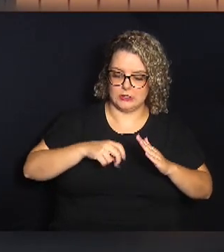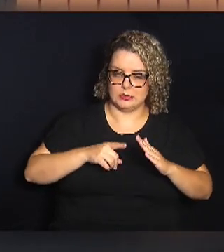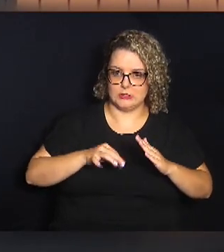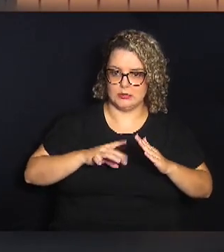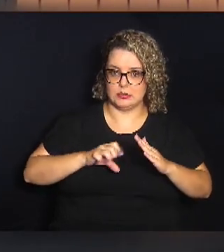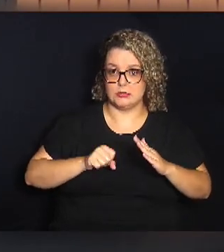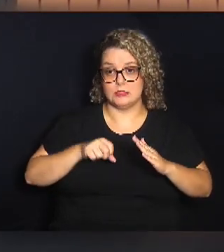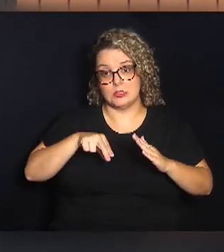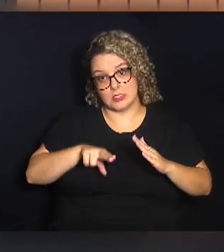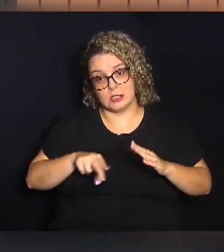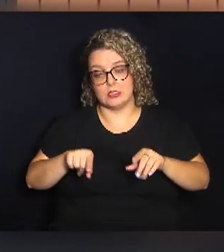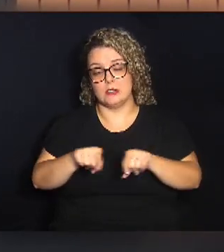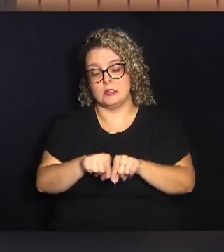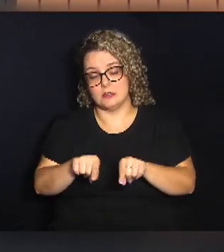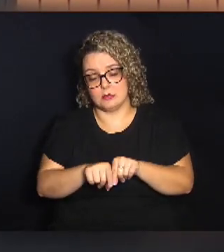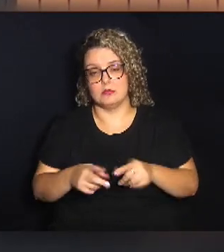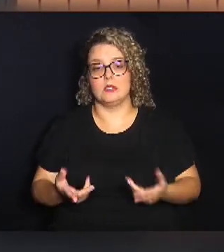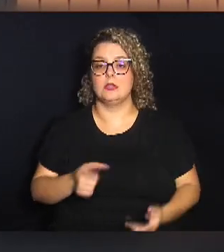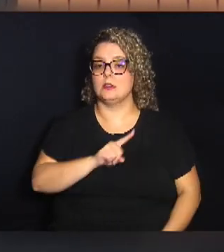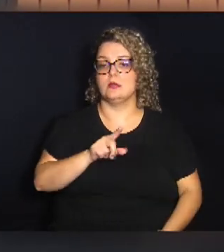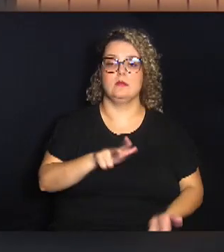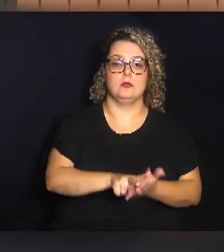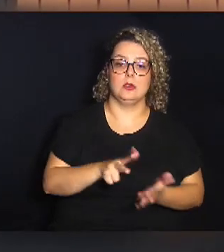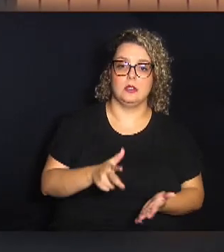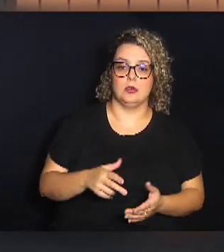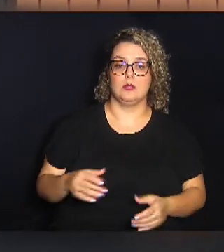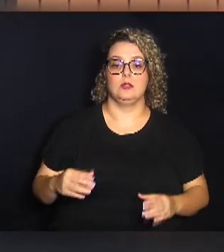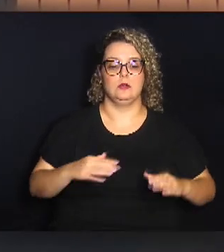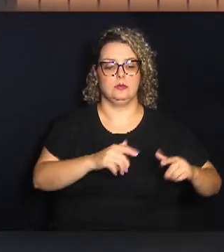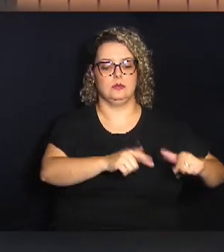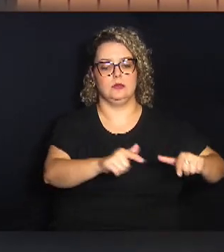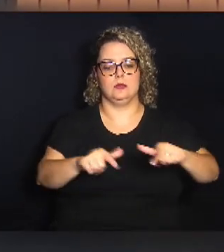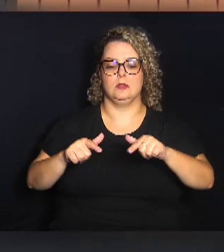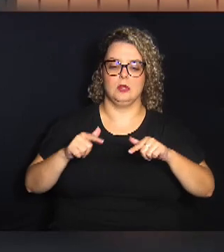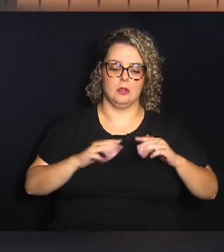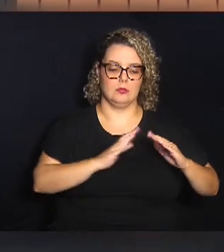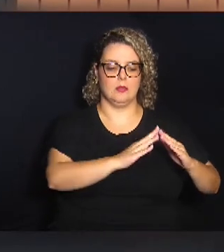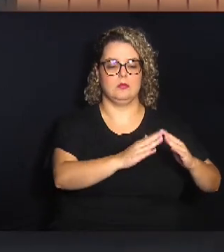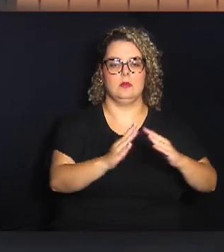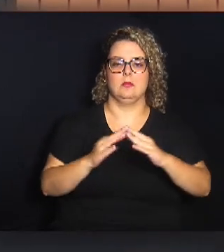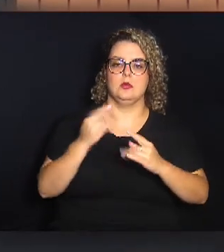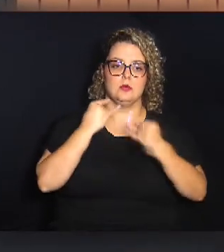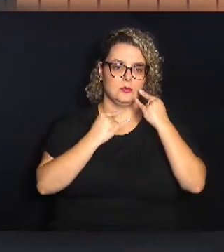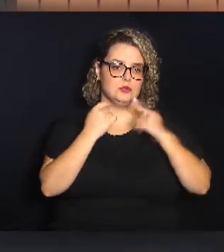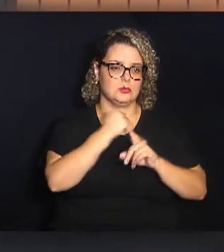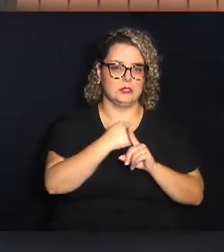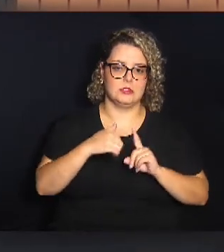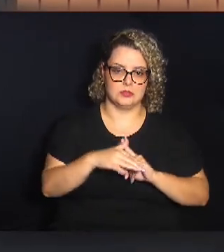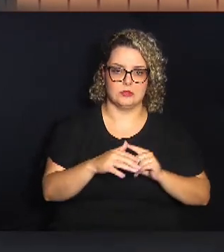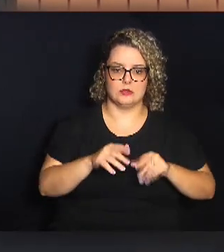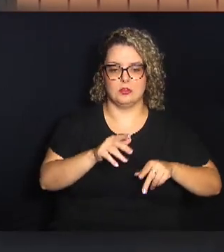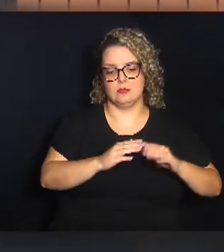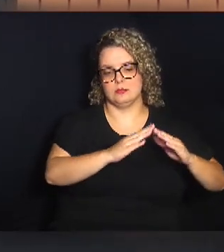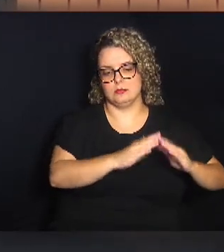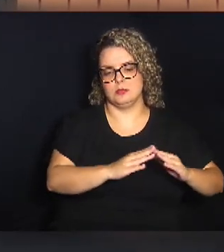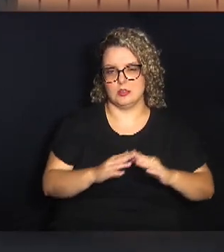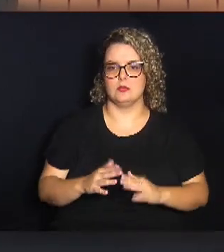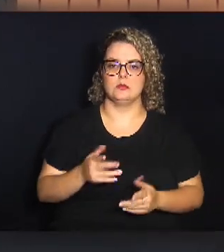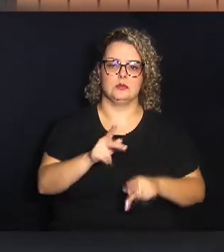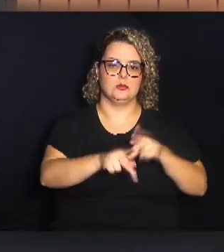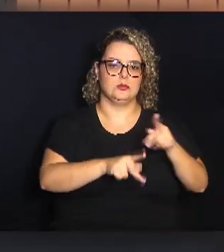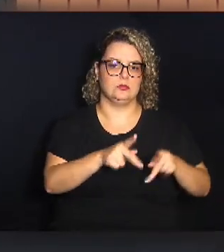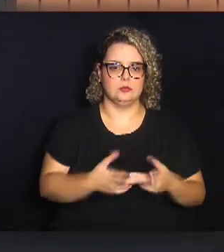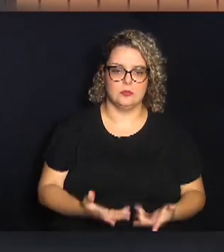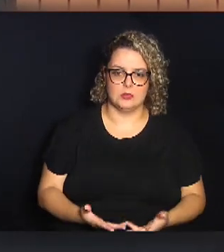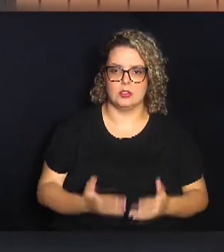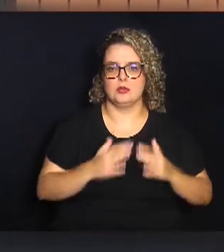irregulares, existente em conjuntos habitacionais ou empreendimentos de interesse social, a regularização dos seus imóveis